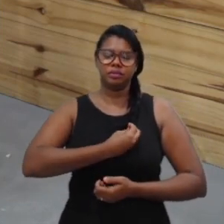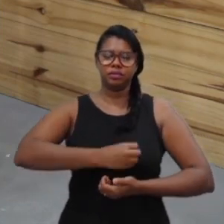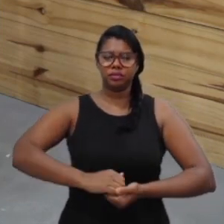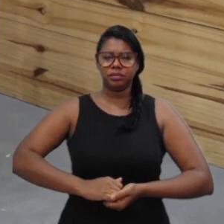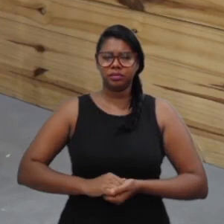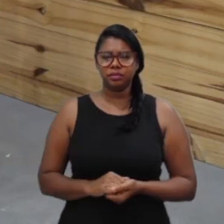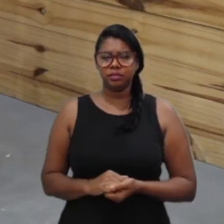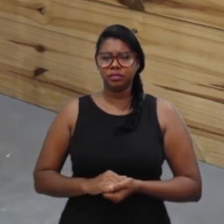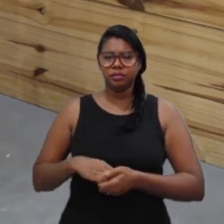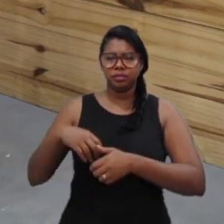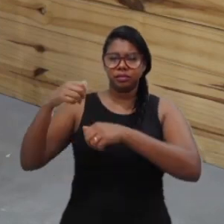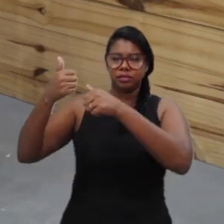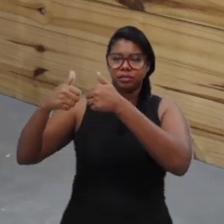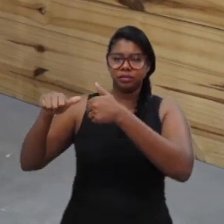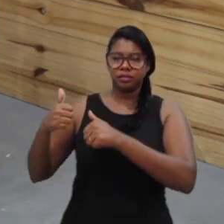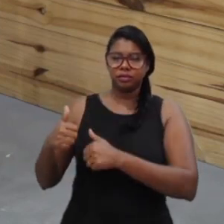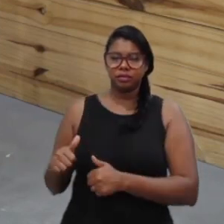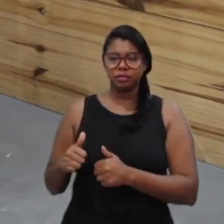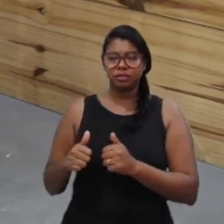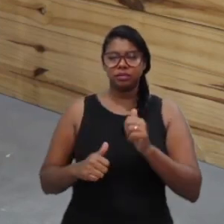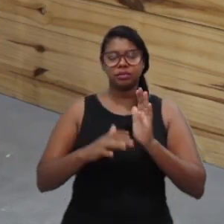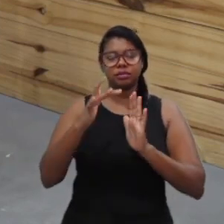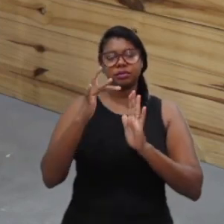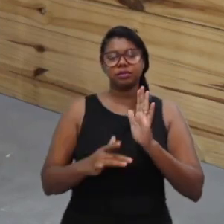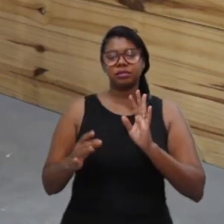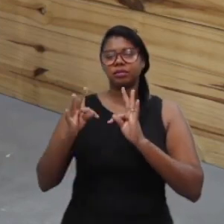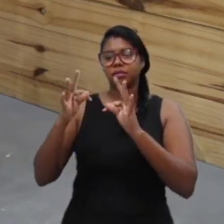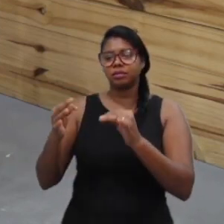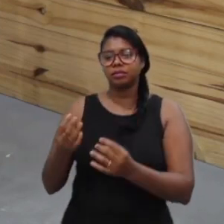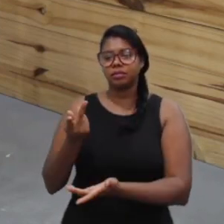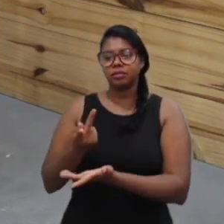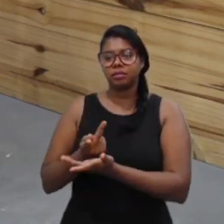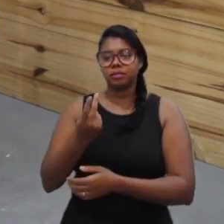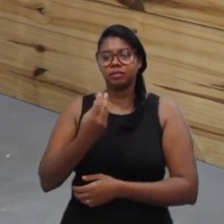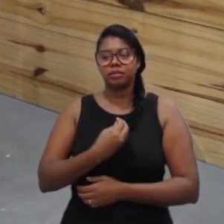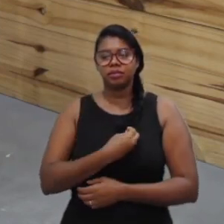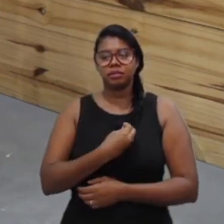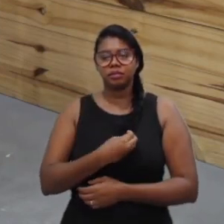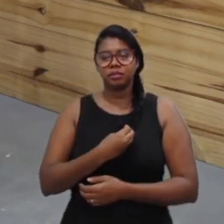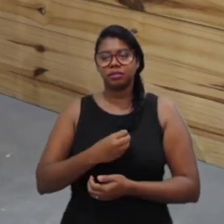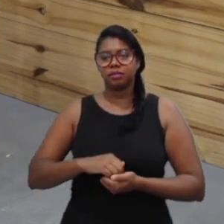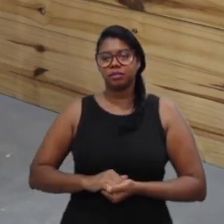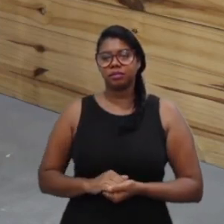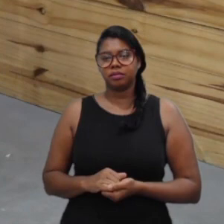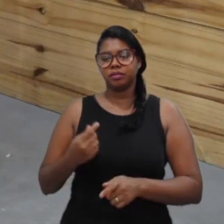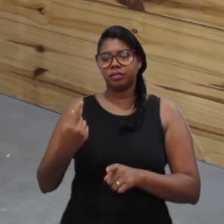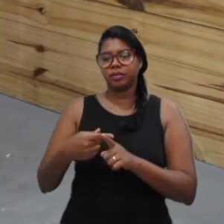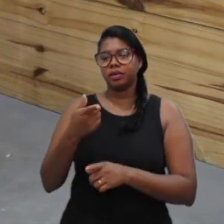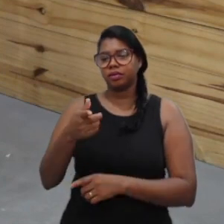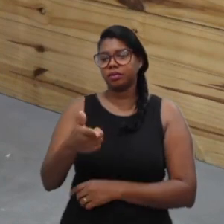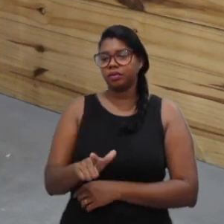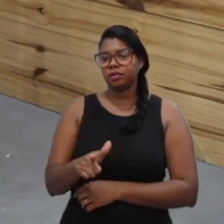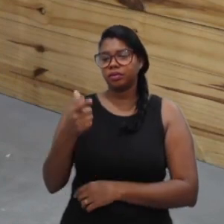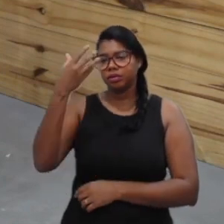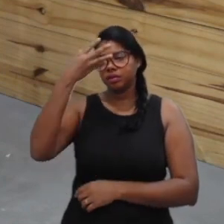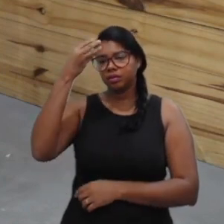Viver, analisar, registrar tudo o que você passa, porque você não vai esquecer. Você vai estar